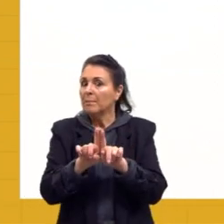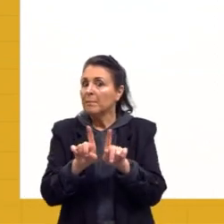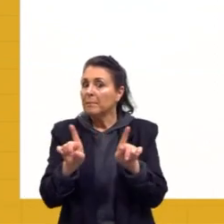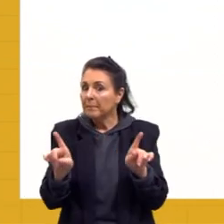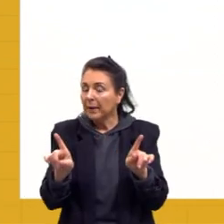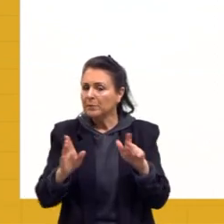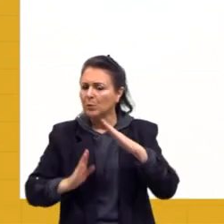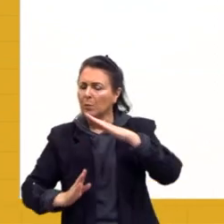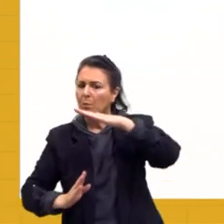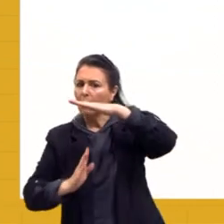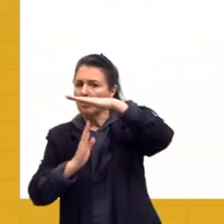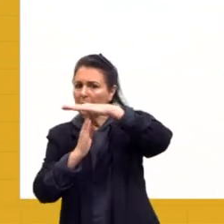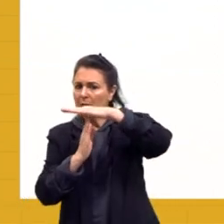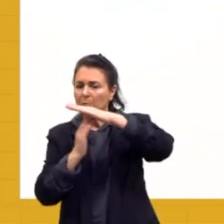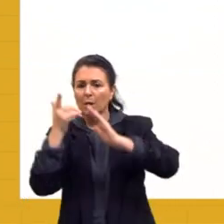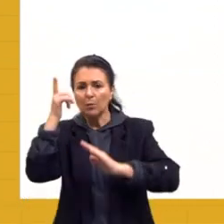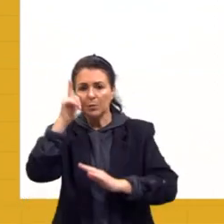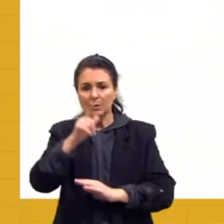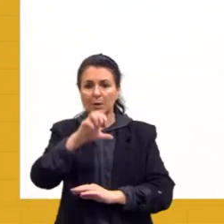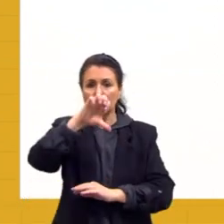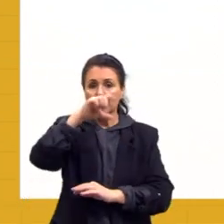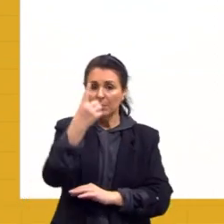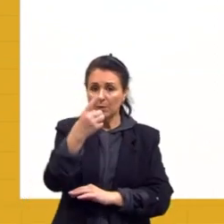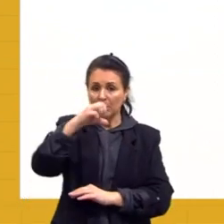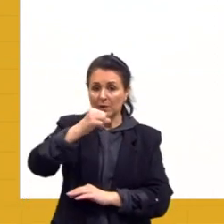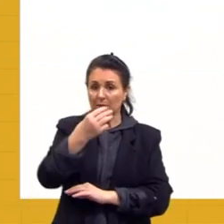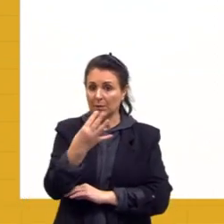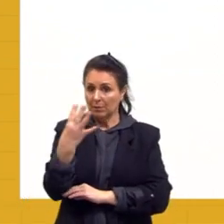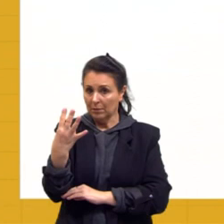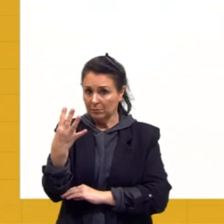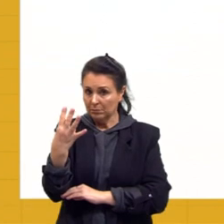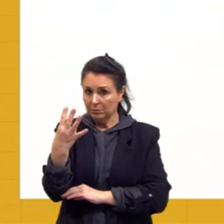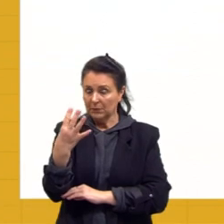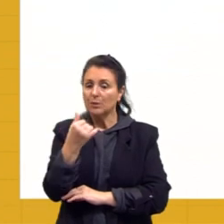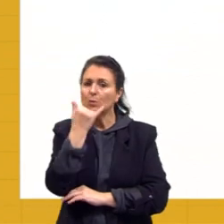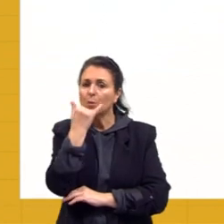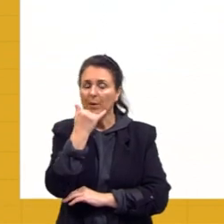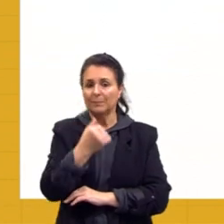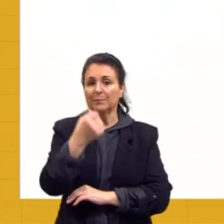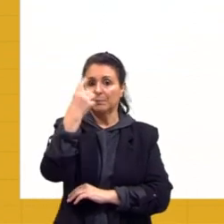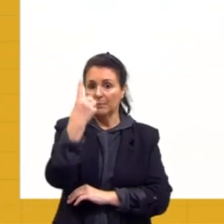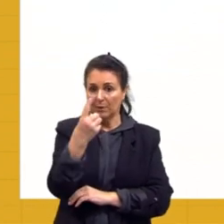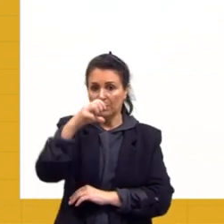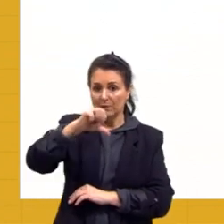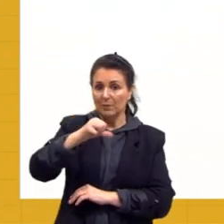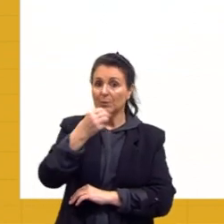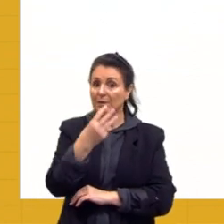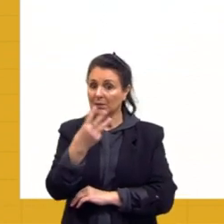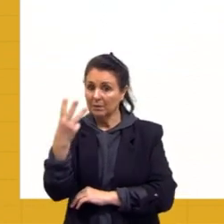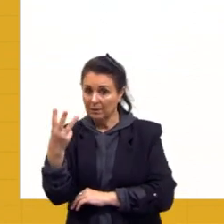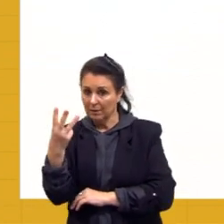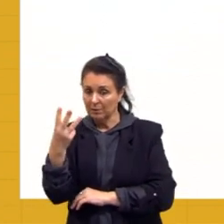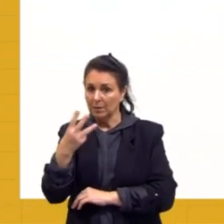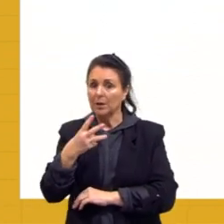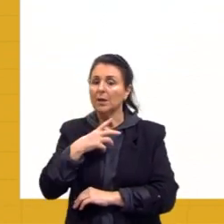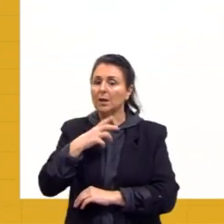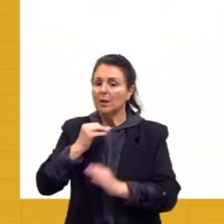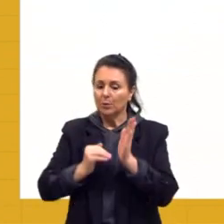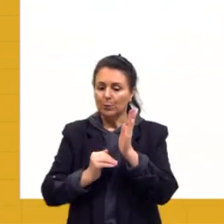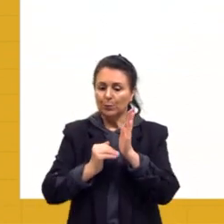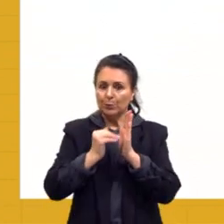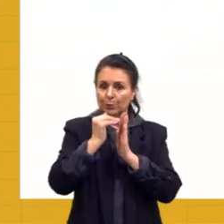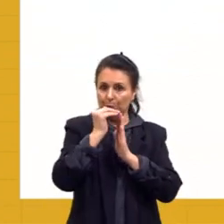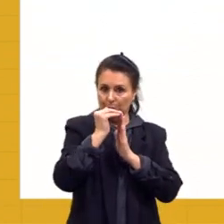máxima seria alcançada em 1933, isso é, no ponto mais alto da depressão, como reflexo das grandes plantações de